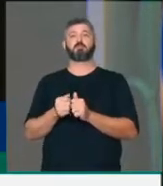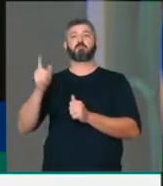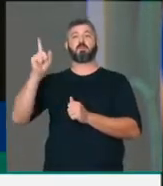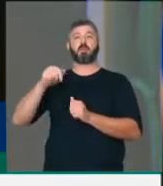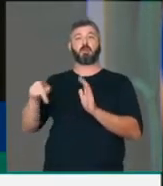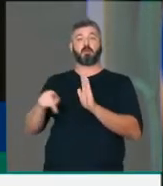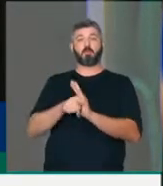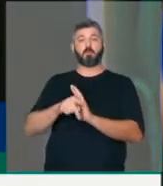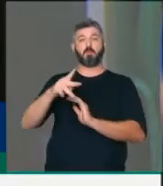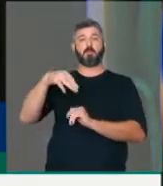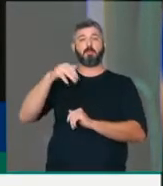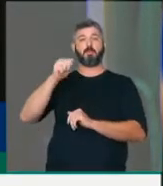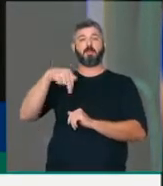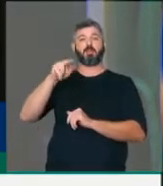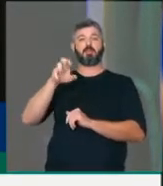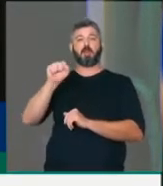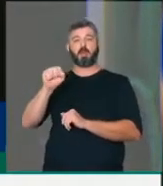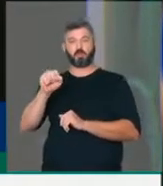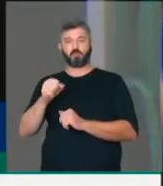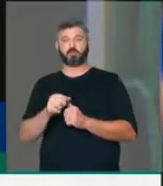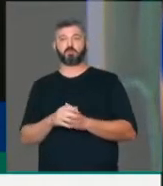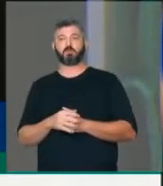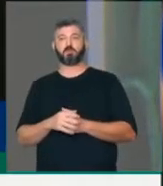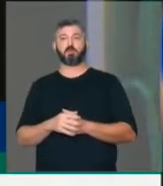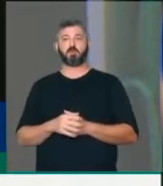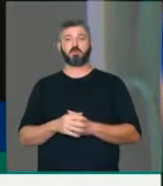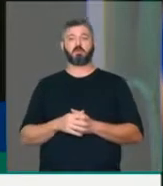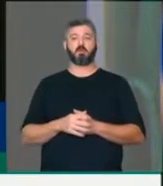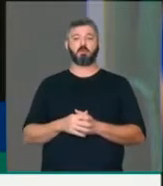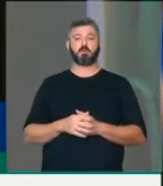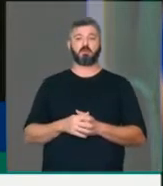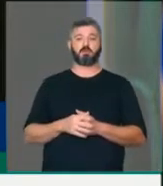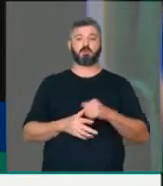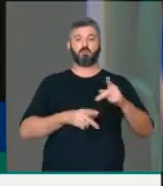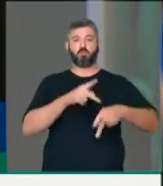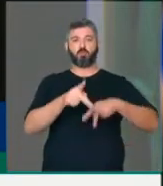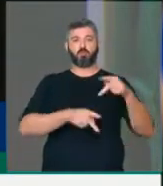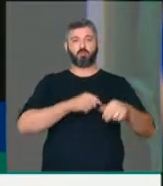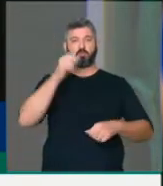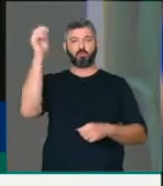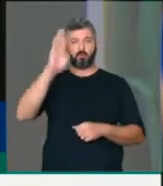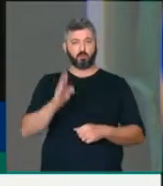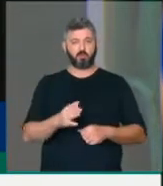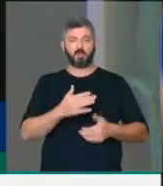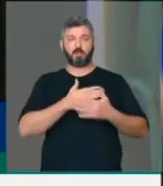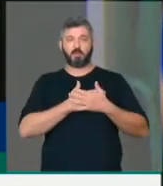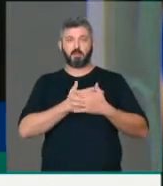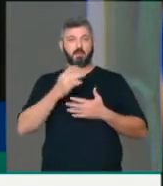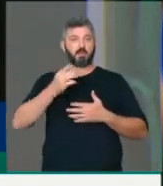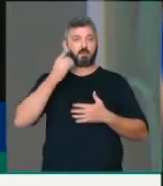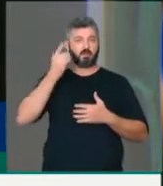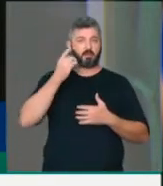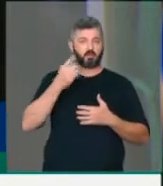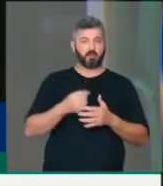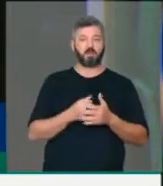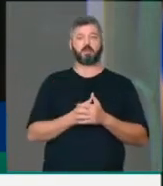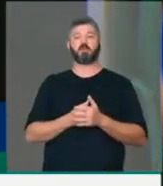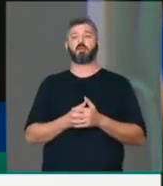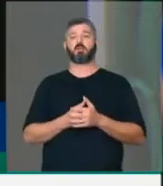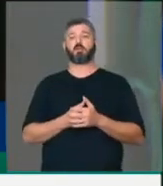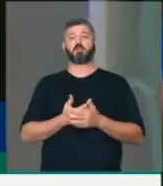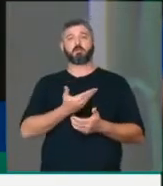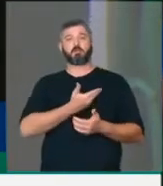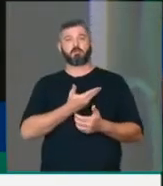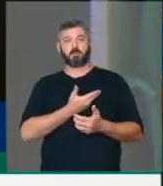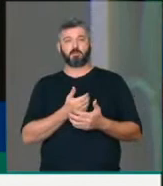Manaus. Presidente Marcelo, povo brasileiro, queridos deputados e deputadas, colegas,